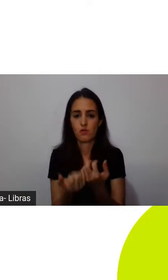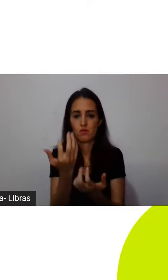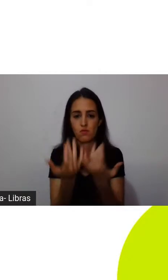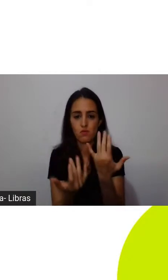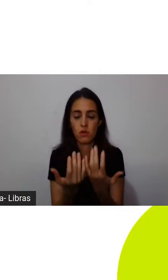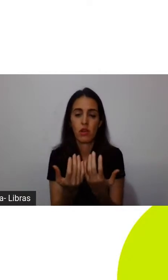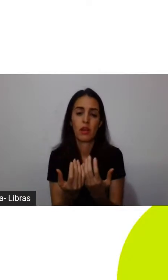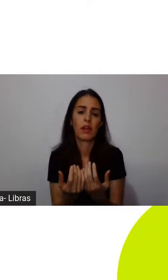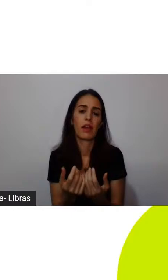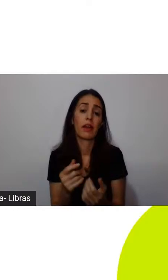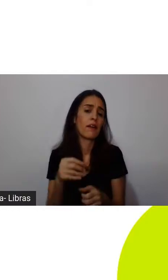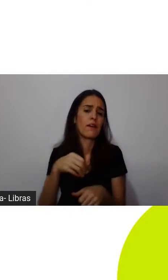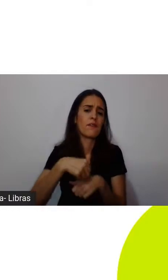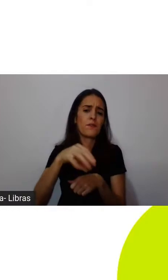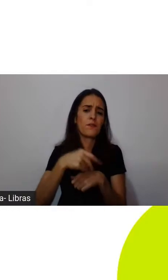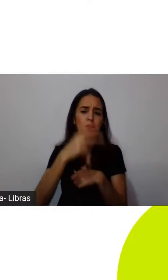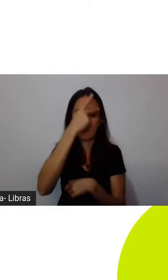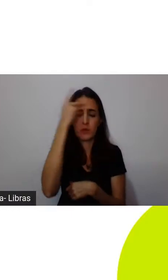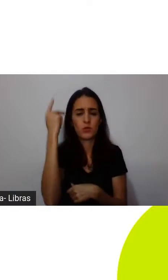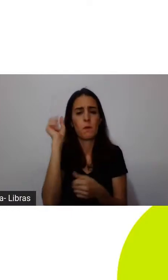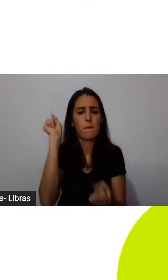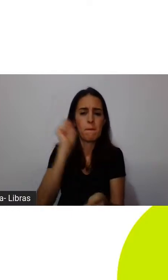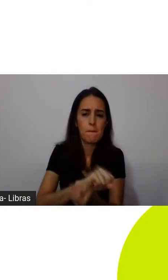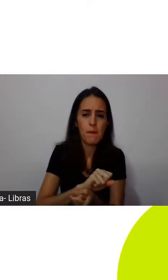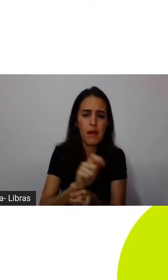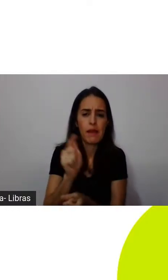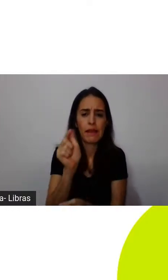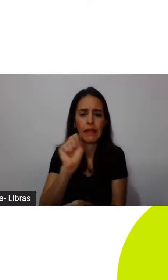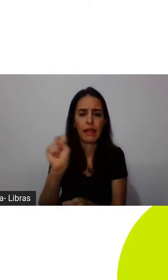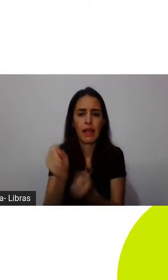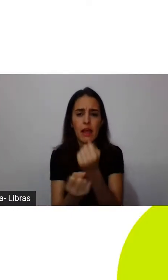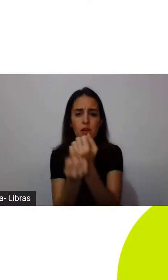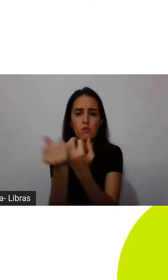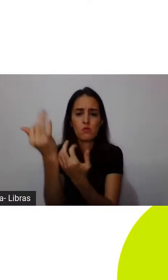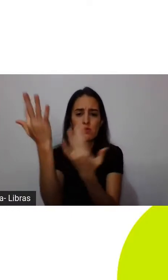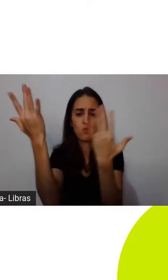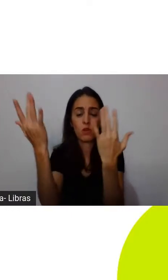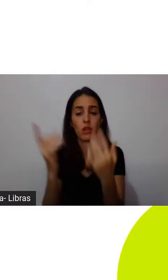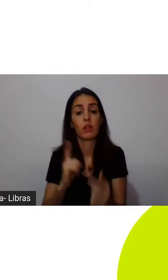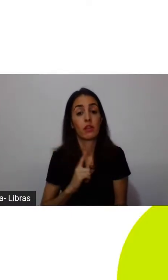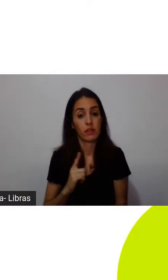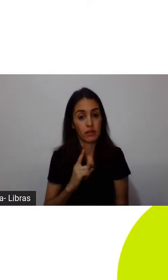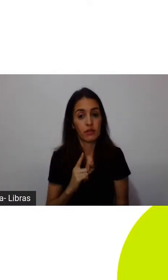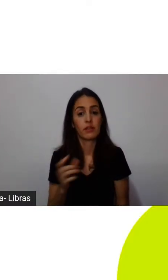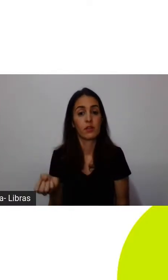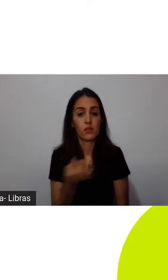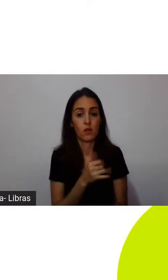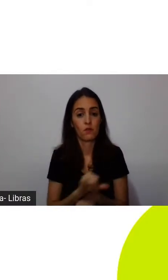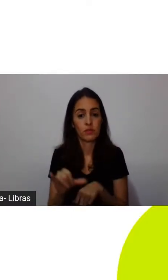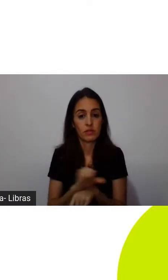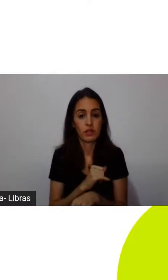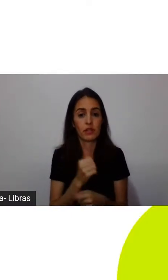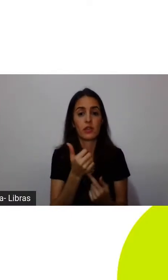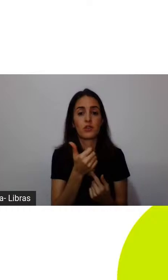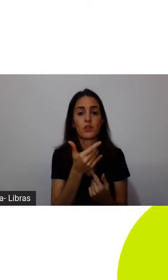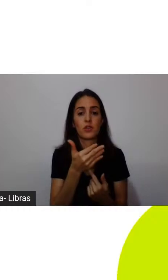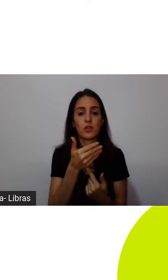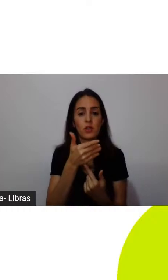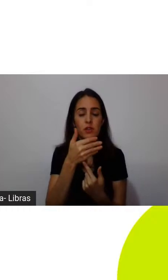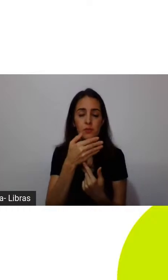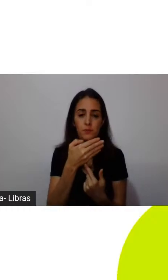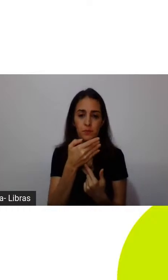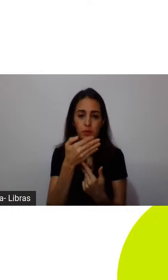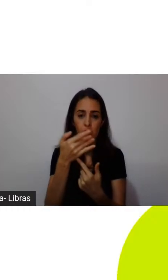mais esses gases, estufa, tem tecnologias que estão se preparando para capturar esse carbono.